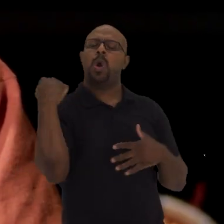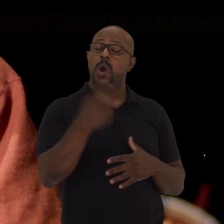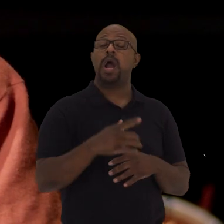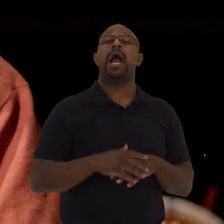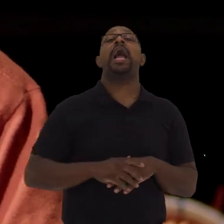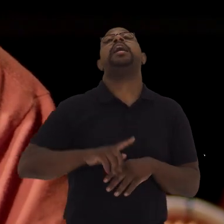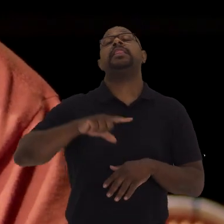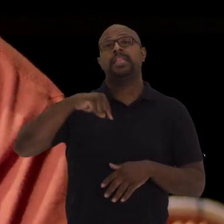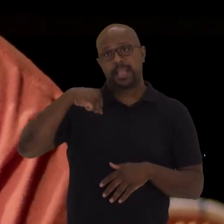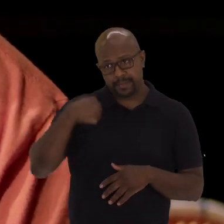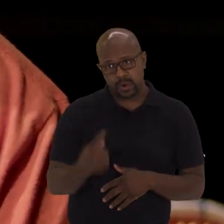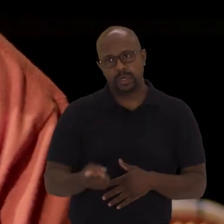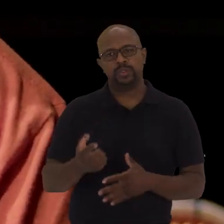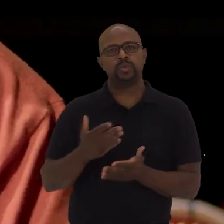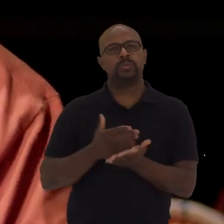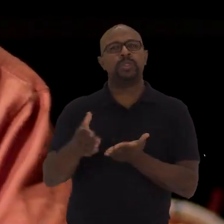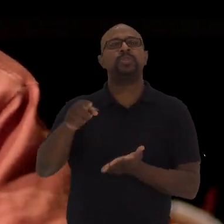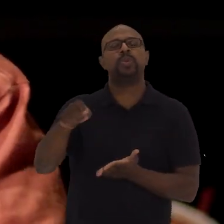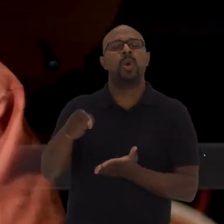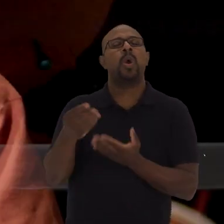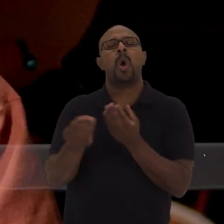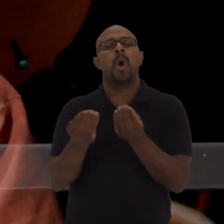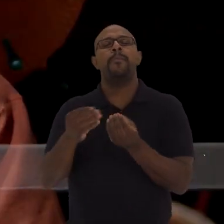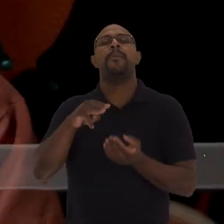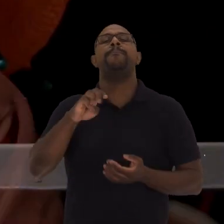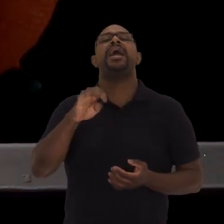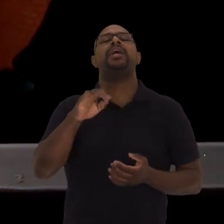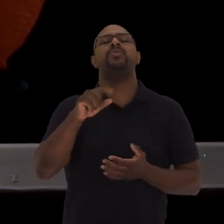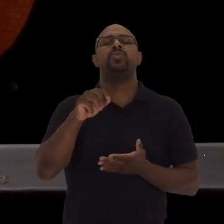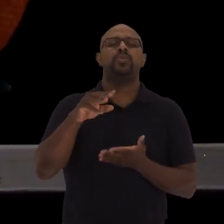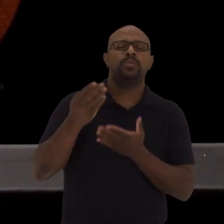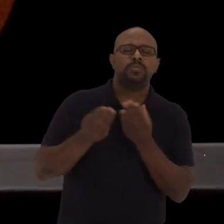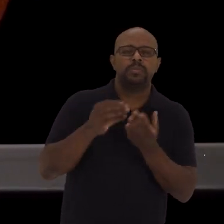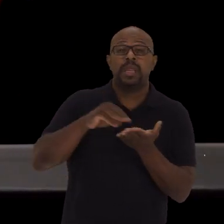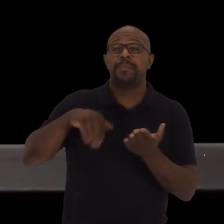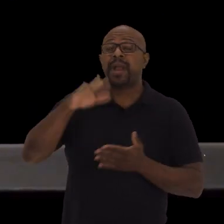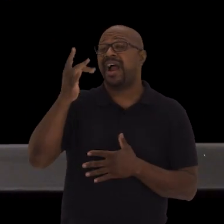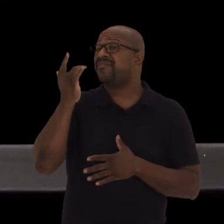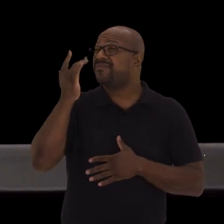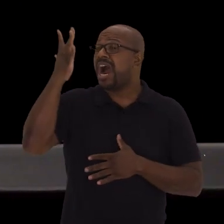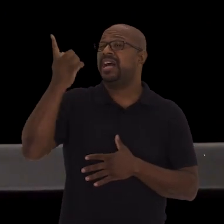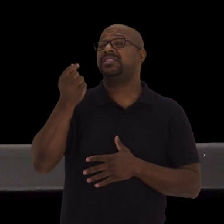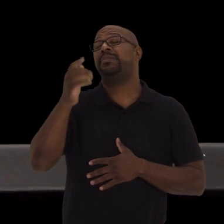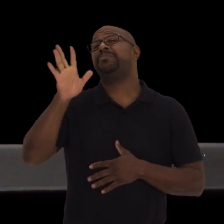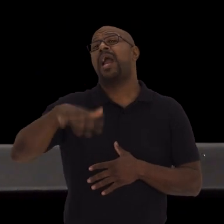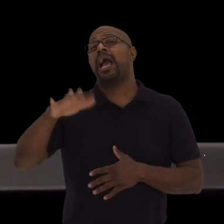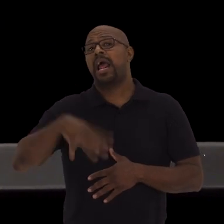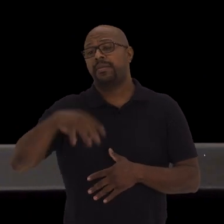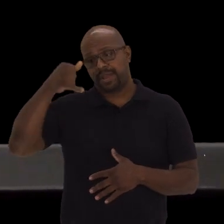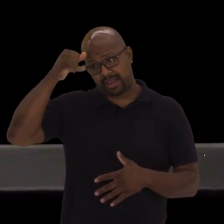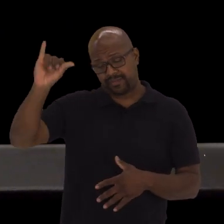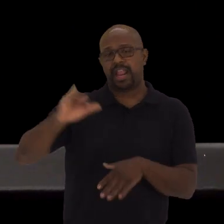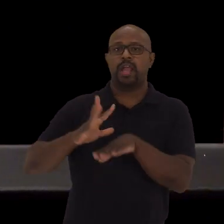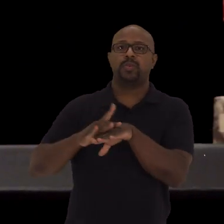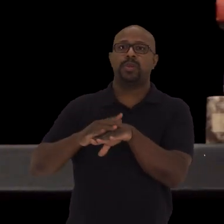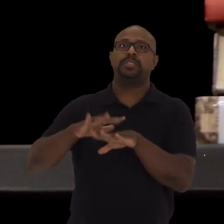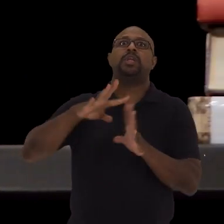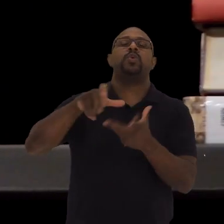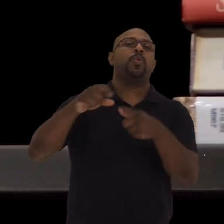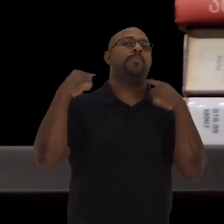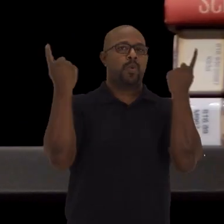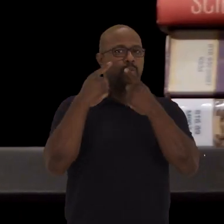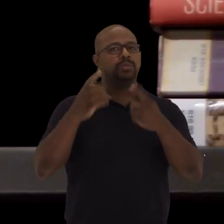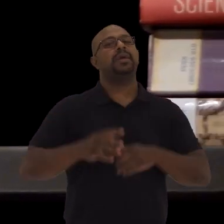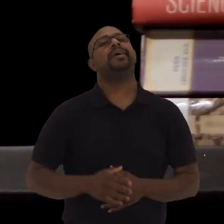passou a ser o método Mais fácil e mais barato De prevenir doenças no mundo E assim